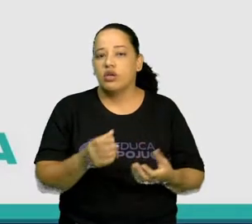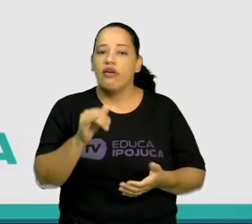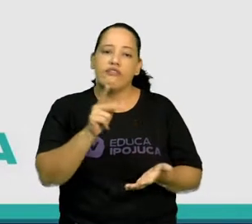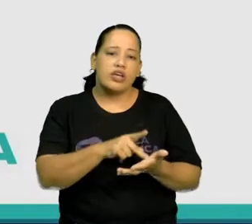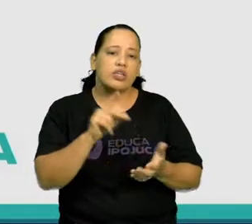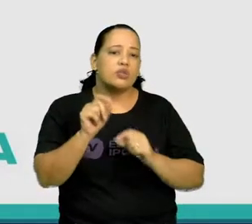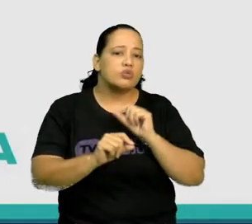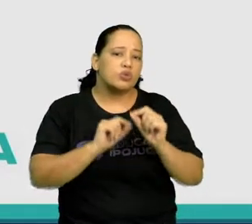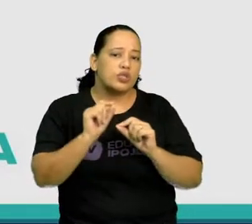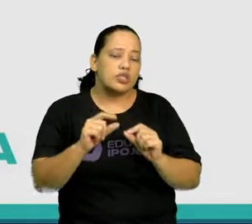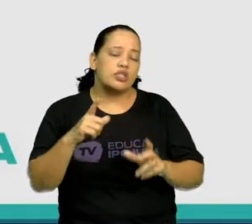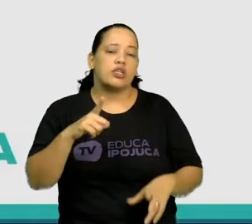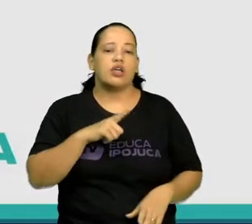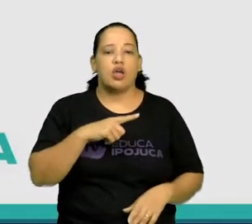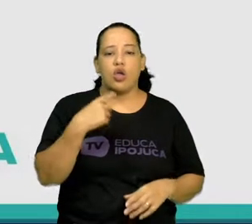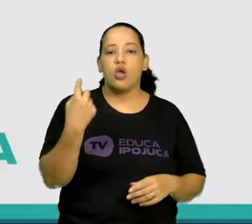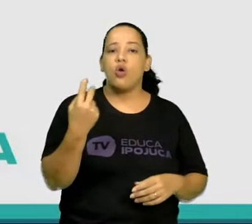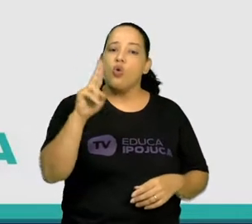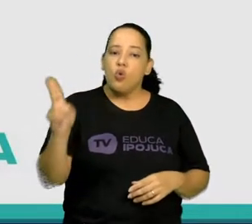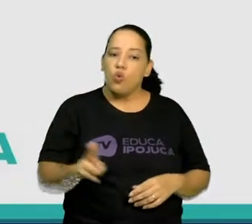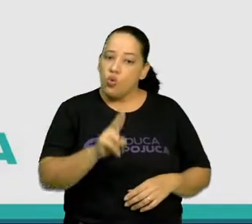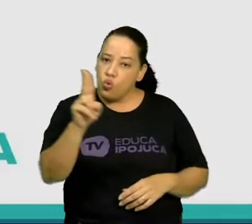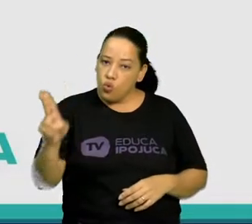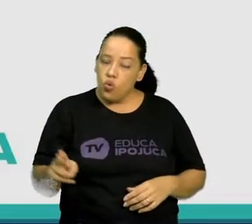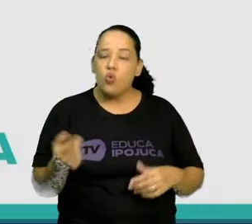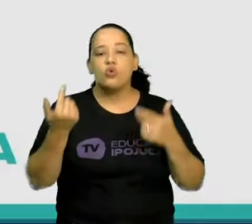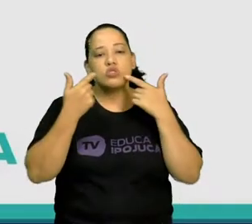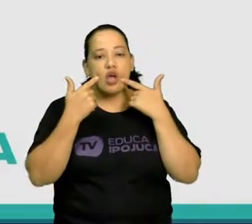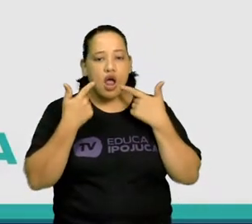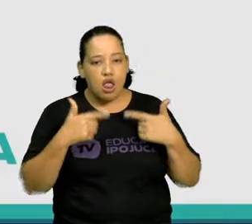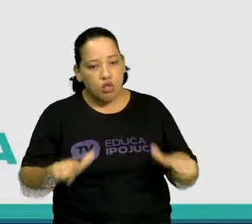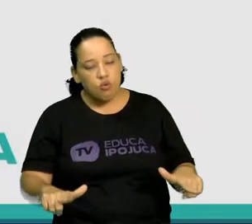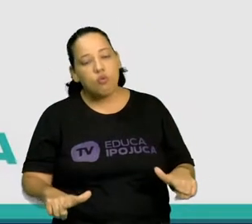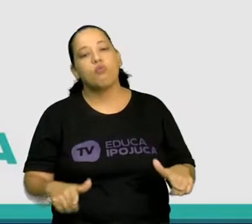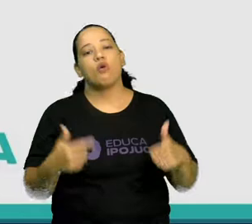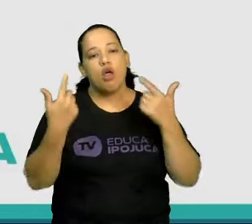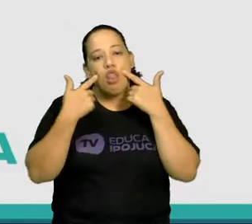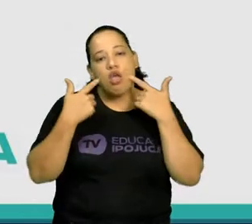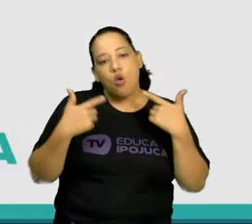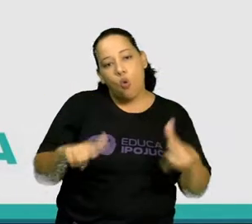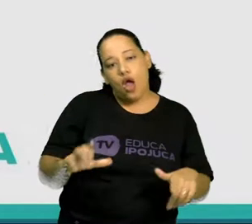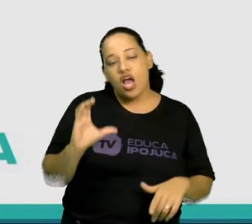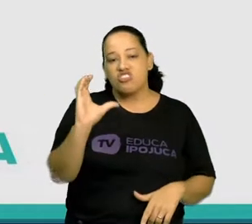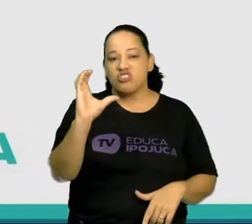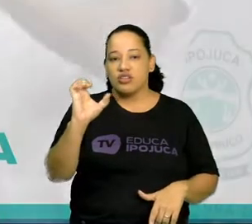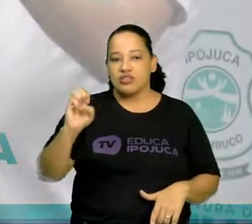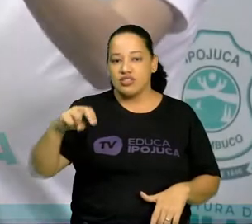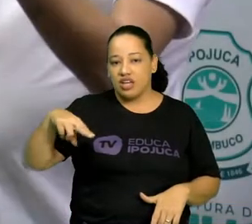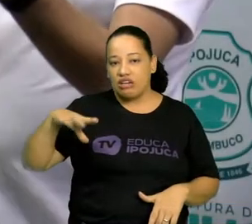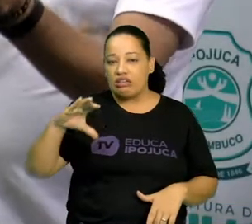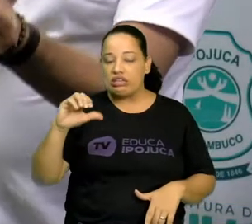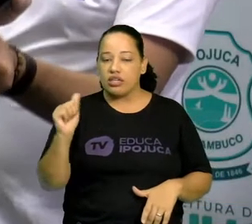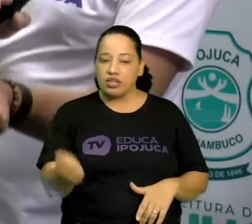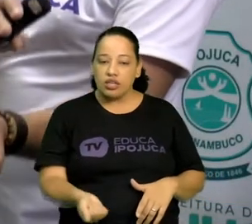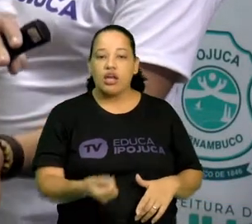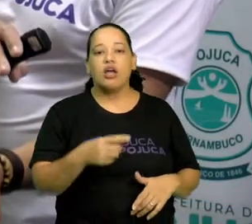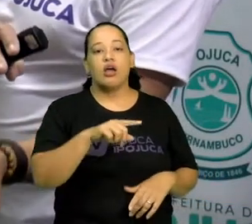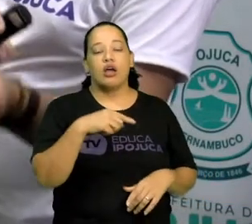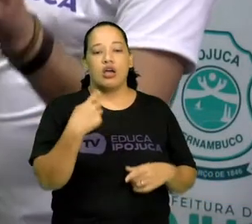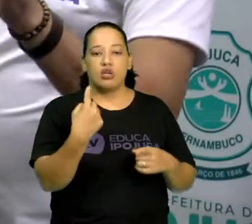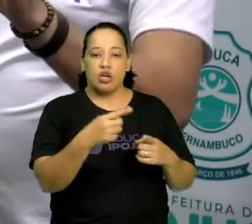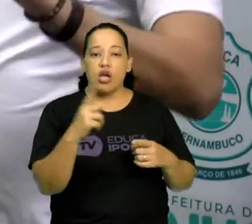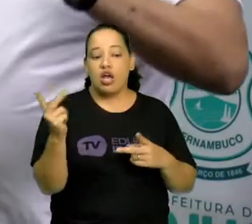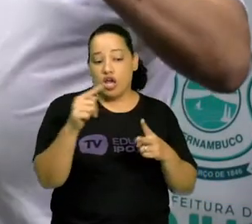é algo que usa as duas linguagens cênicas. Lembrem-se que teatro é arte cênica, dança é arte